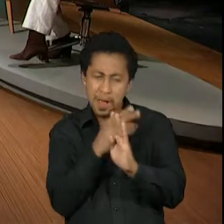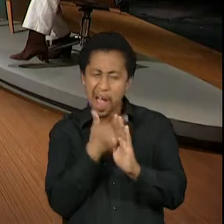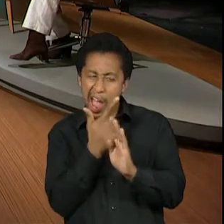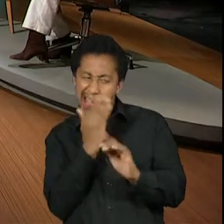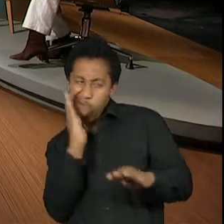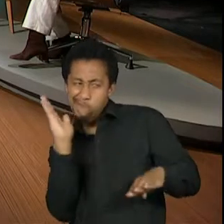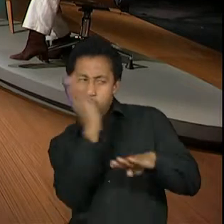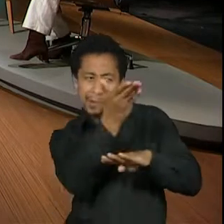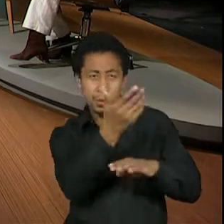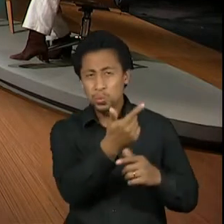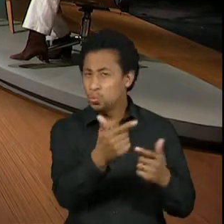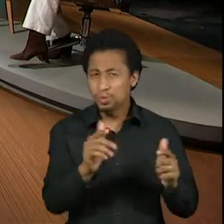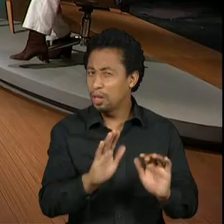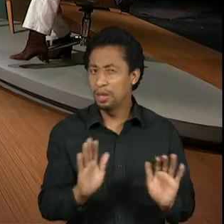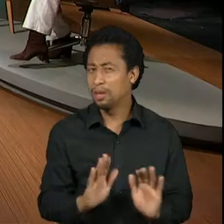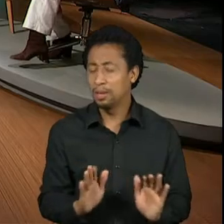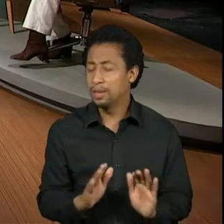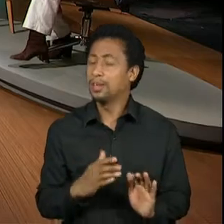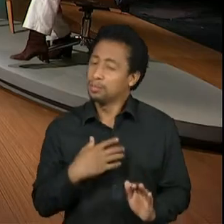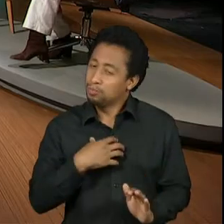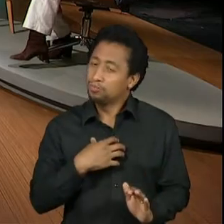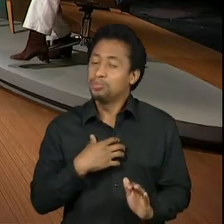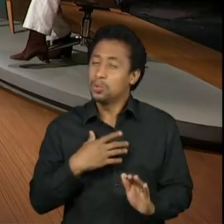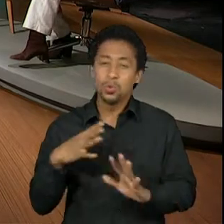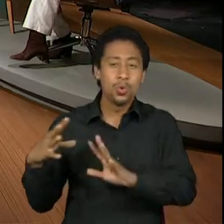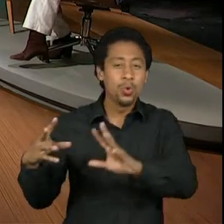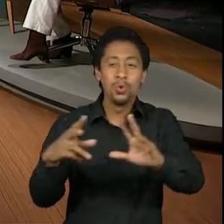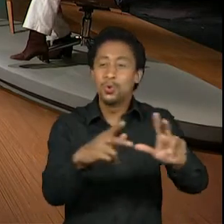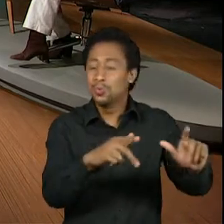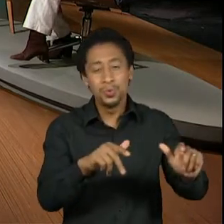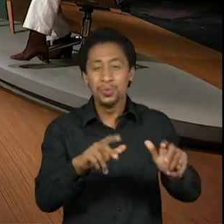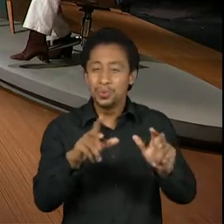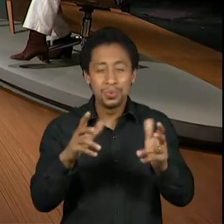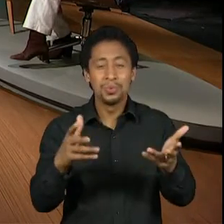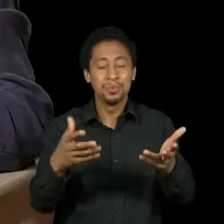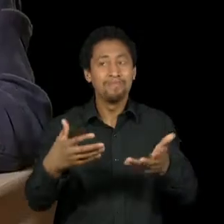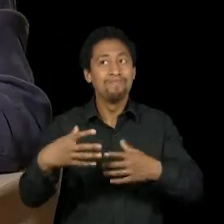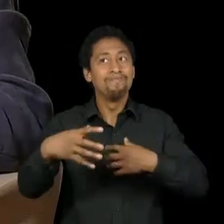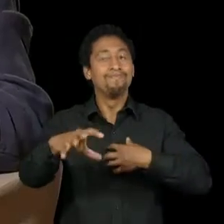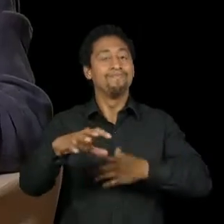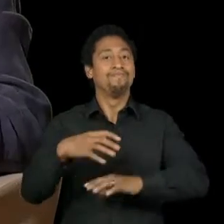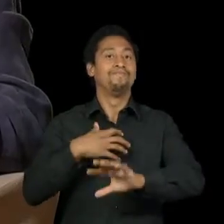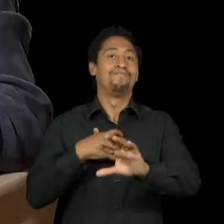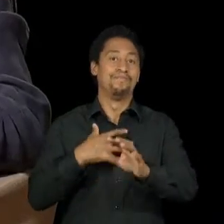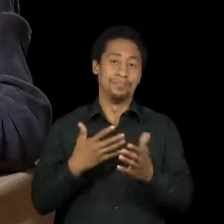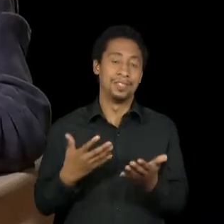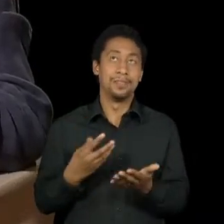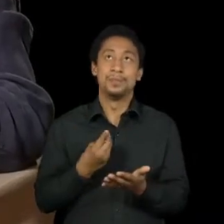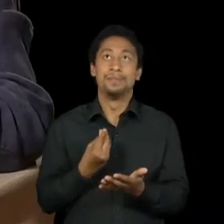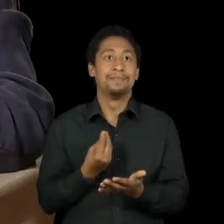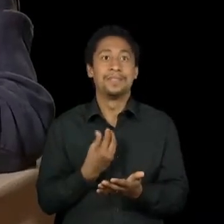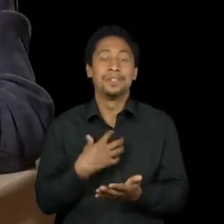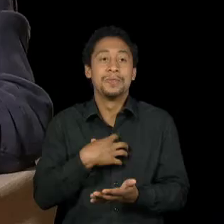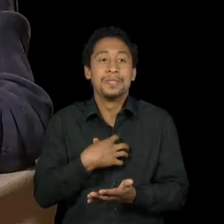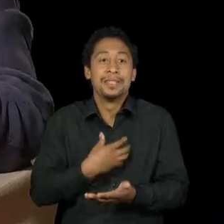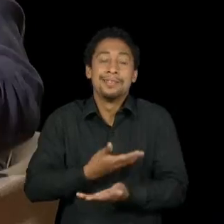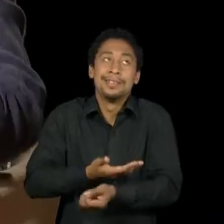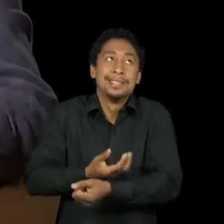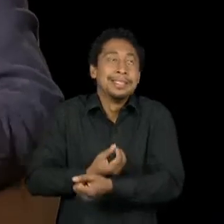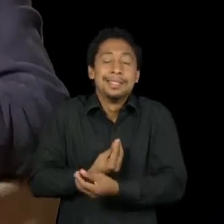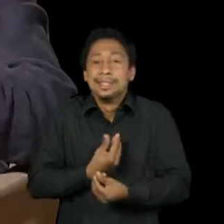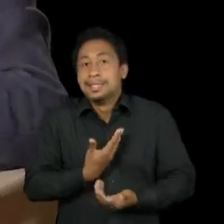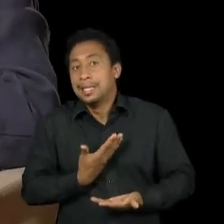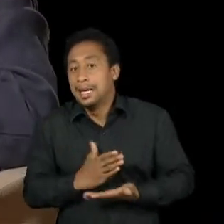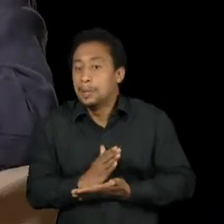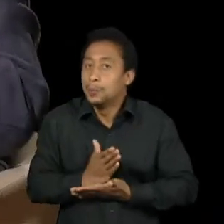questões de todos. E talvez de todos os seres humanos. Então, dá muita angústia mesmo. Como a gente chega lá, o que você